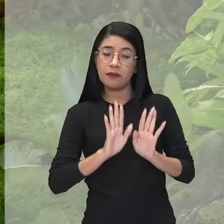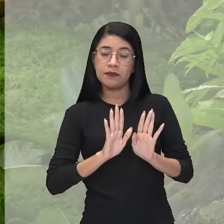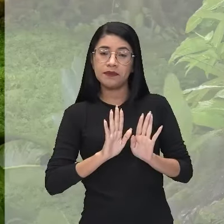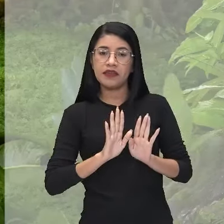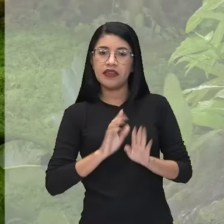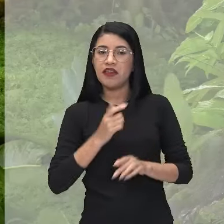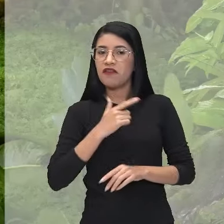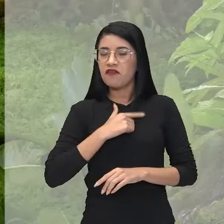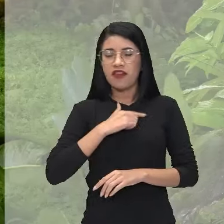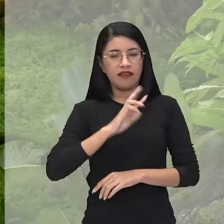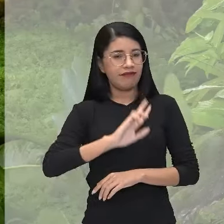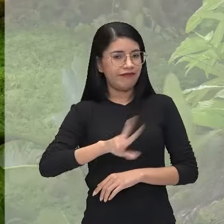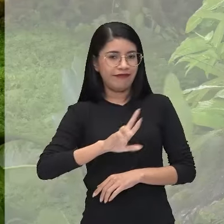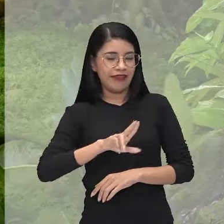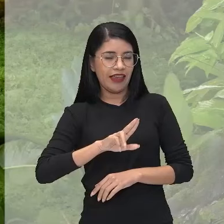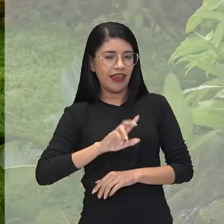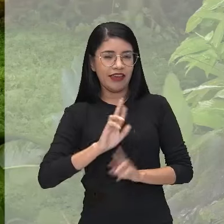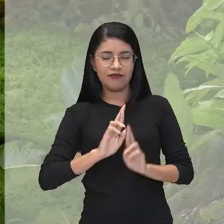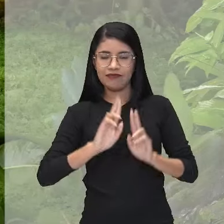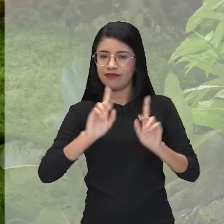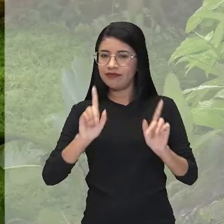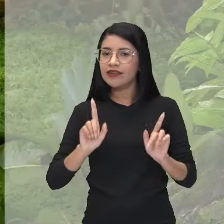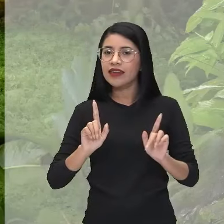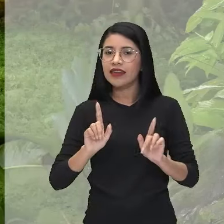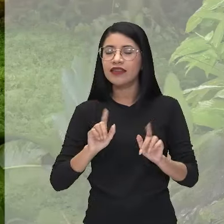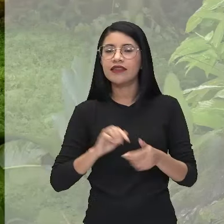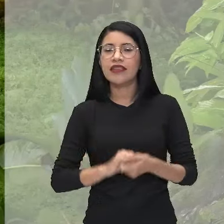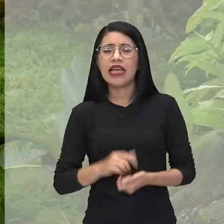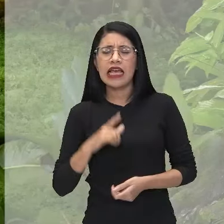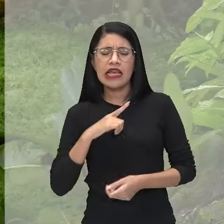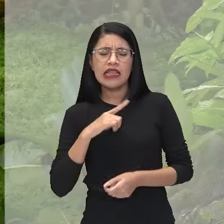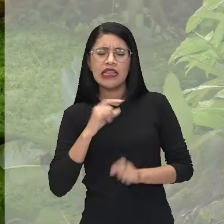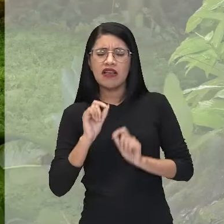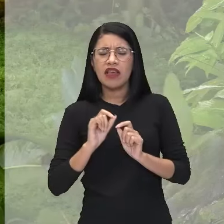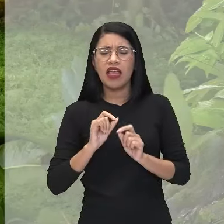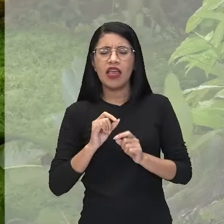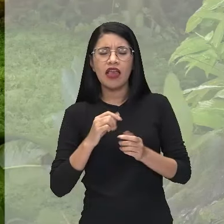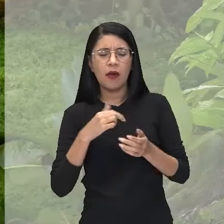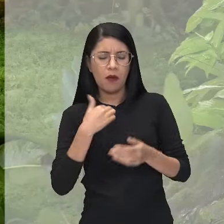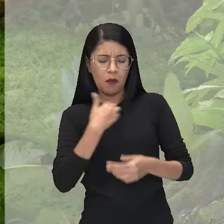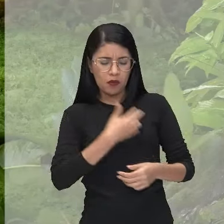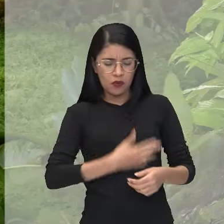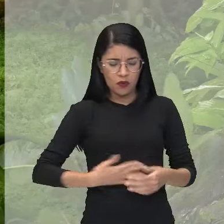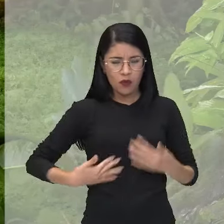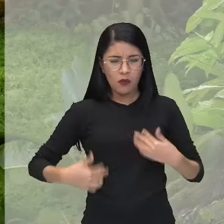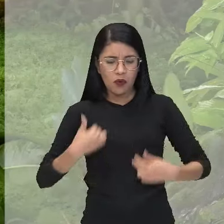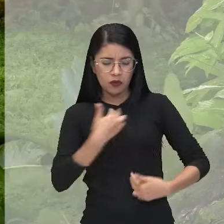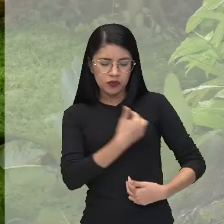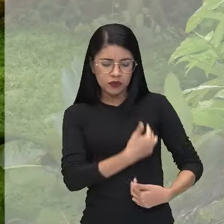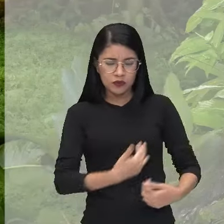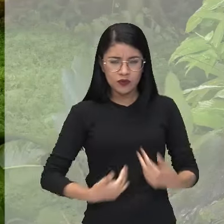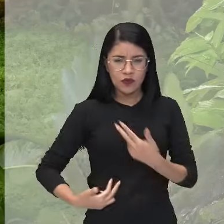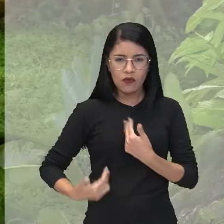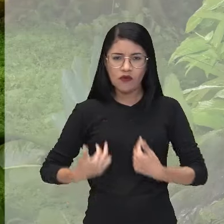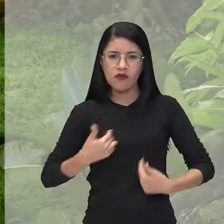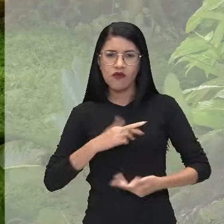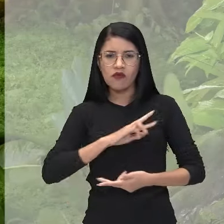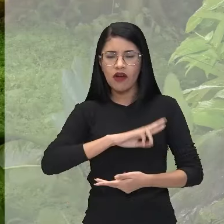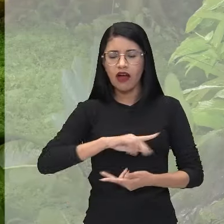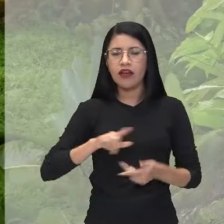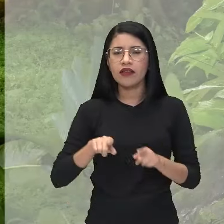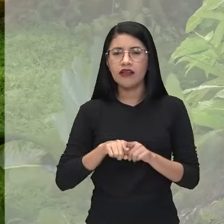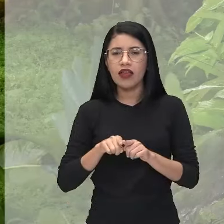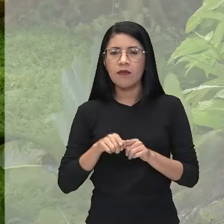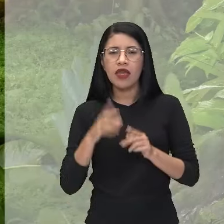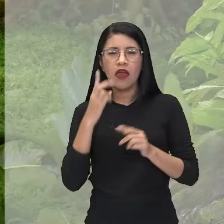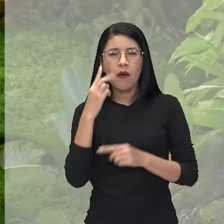não é feia, né? Muito pelo contrário, né? A senhora tem aí uns bordados no seu corpo, você